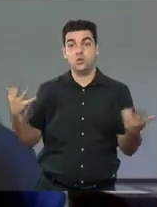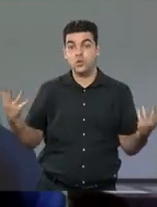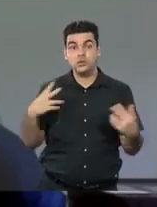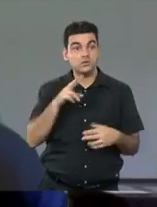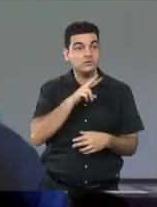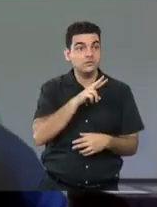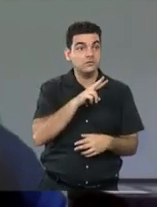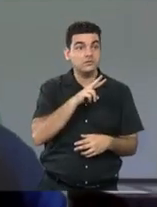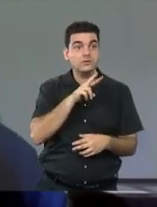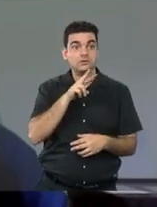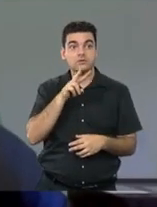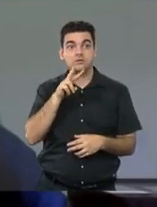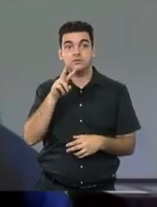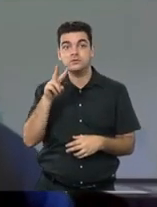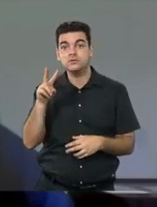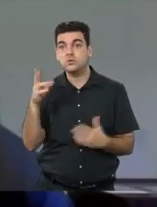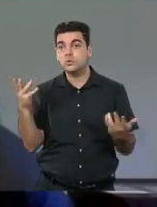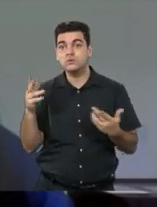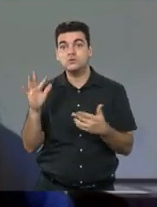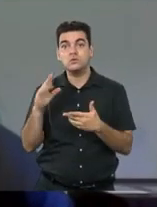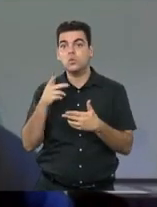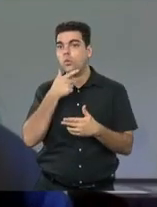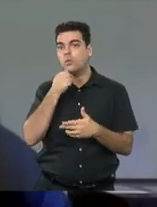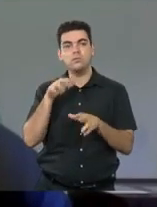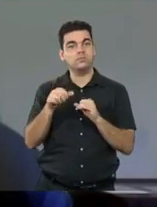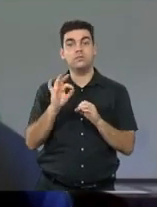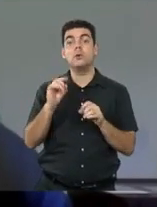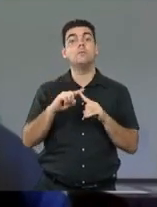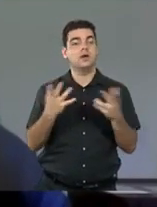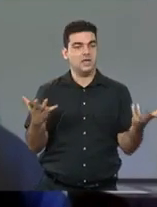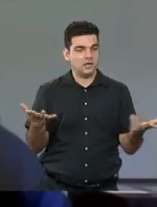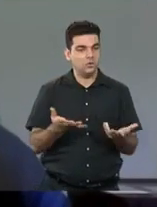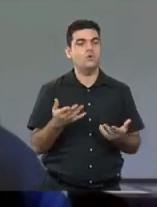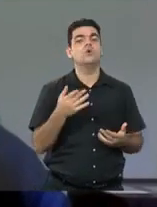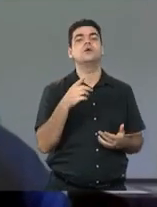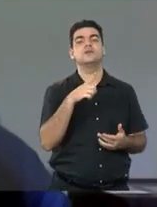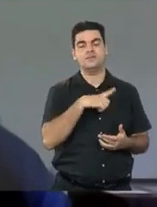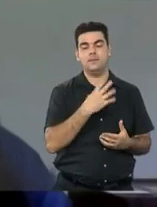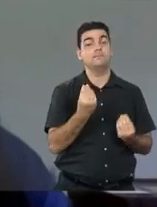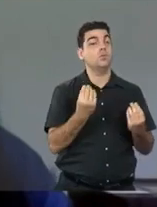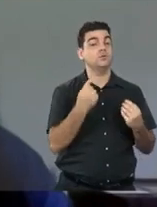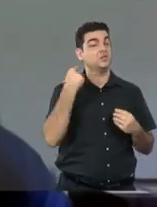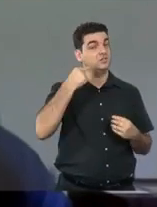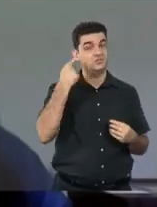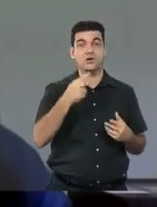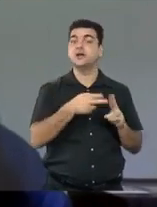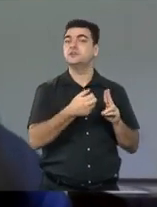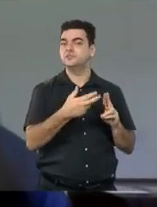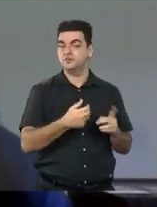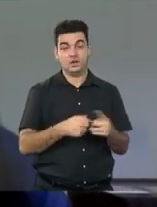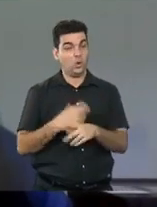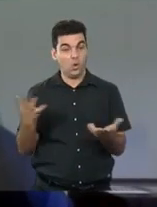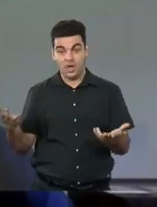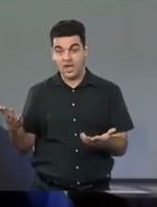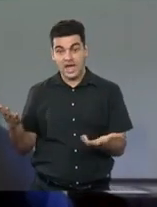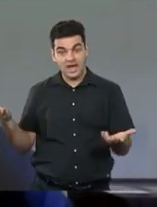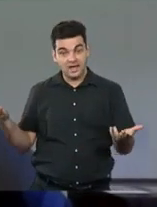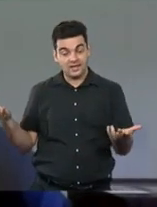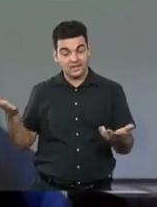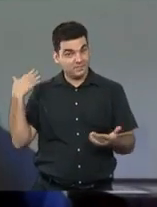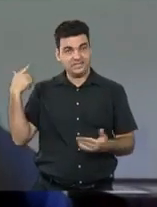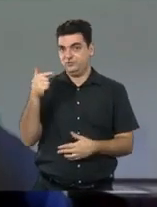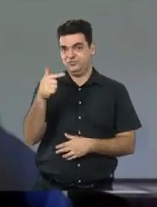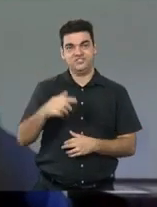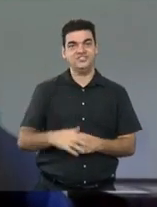tinha um homem formado, hoje já tem vários advogados indígenas, mas naquela época era muito difícil, muito difícil chegar em